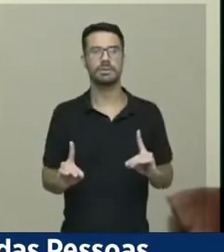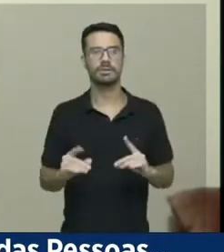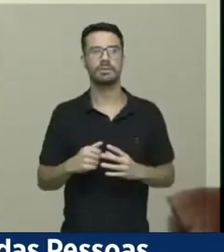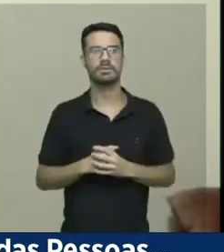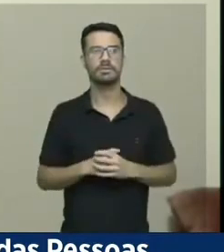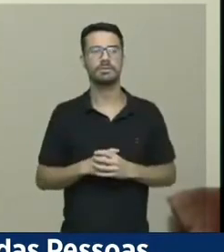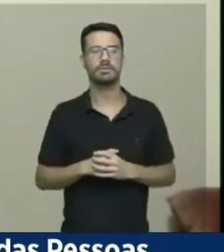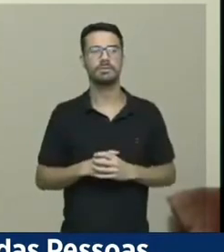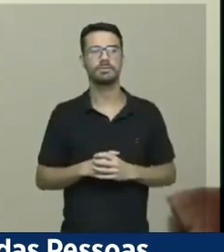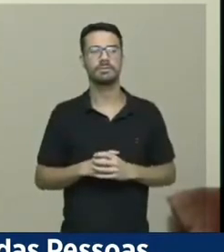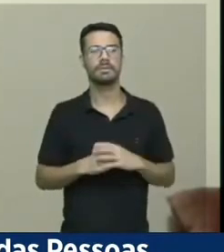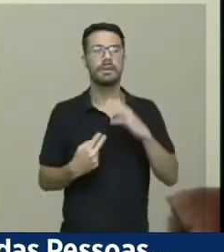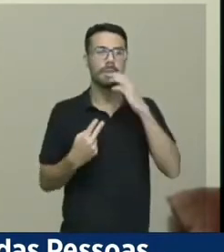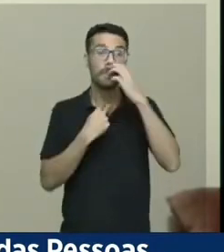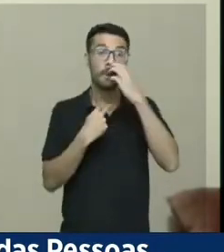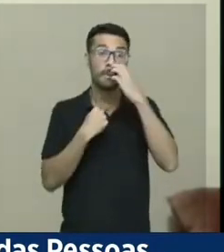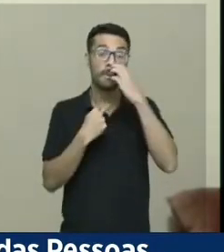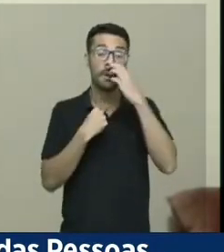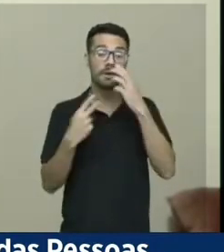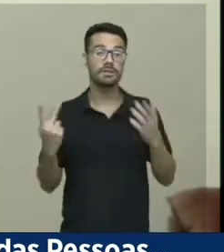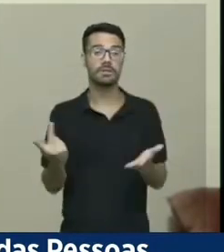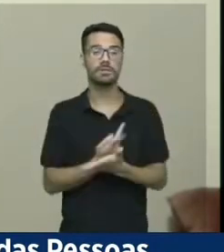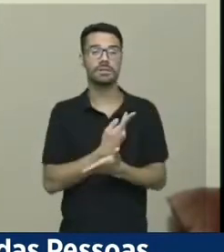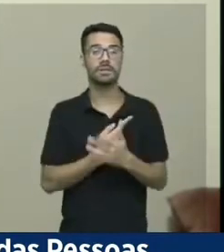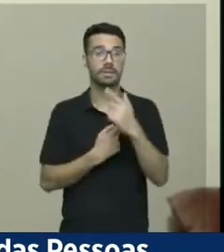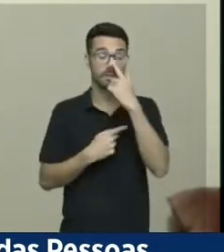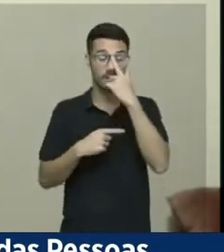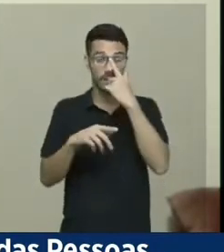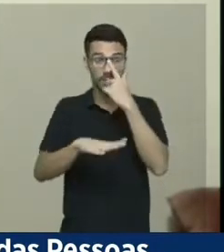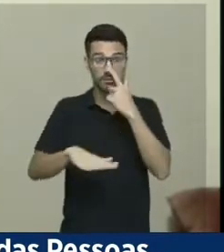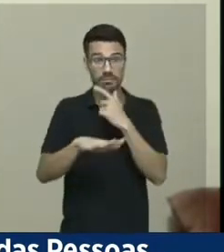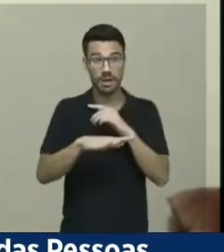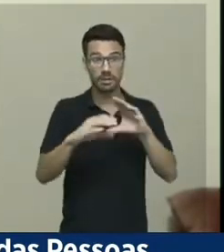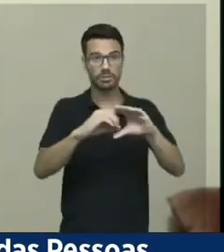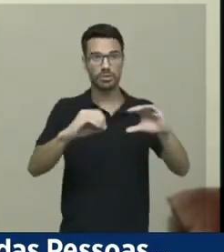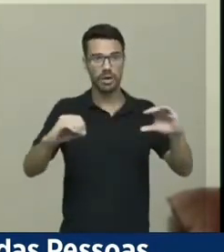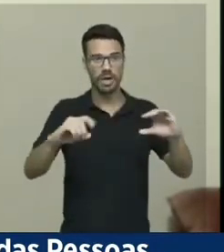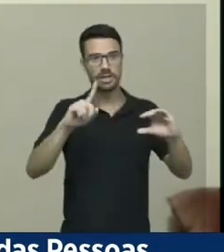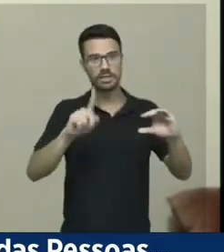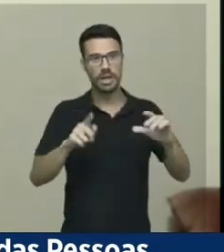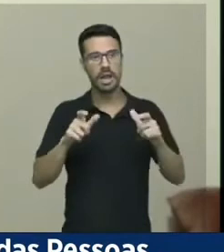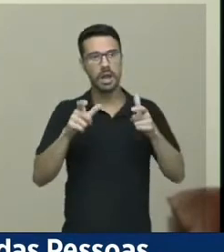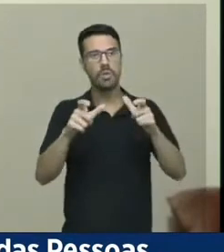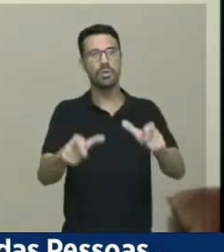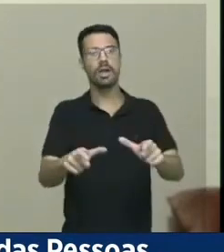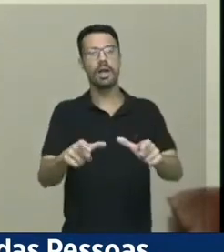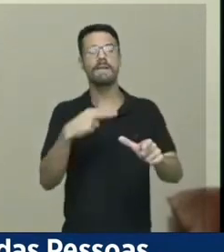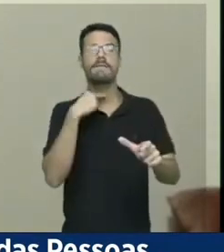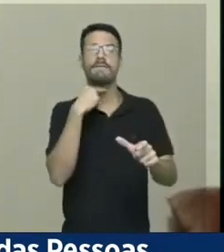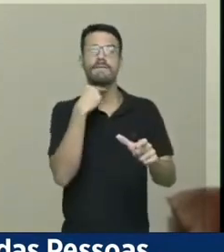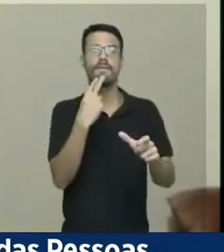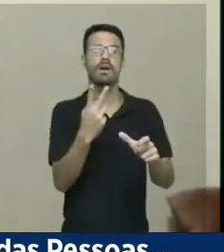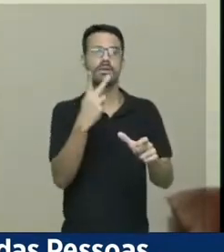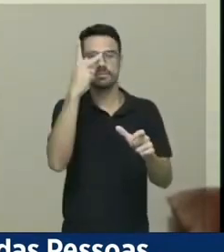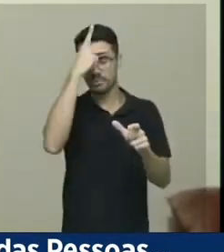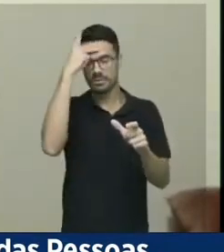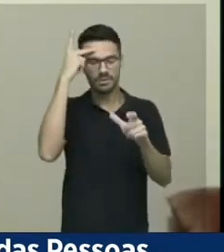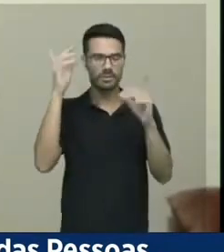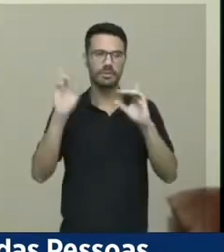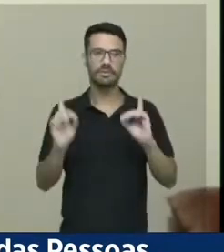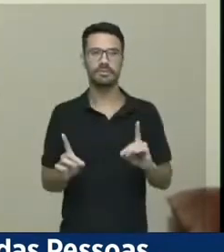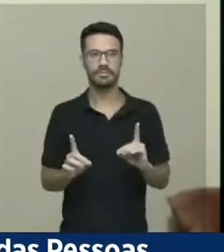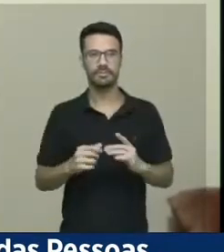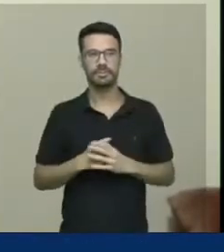ditas. Isso não pode acontecer. O nosso espaço de representação, o nosso espaço de voz, o espaço para fazer valer